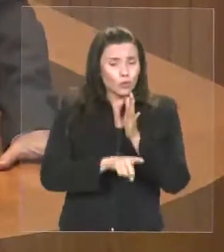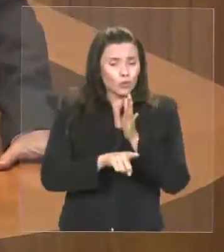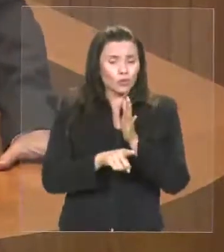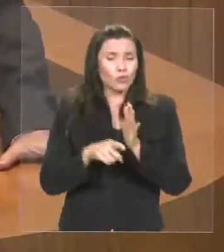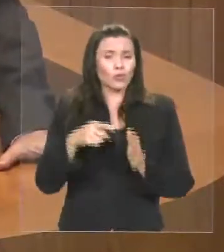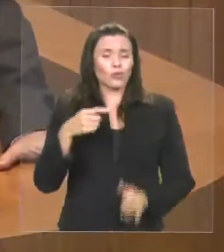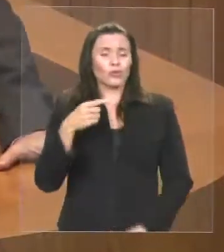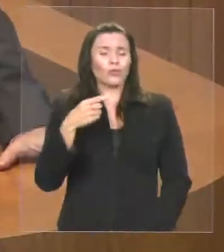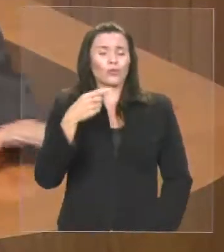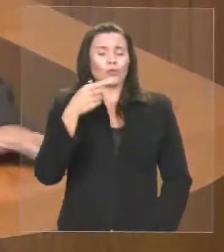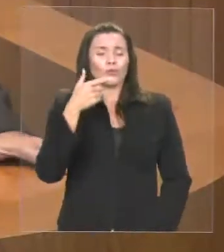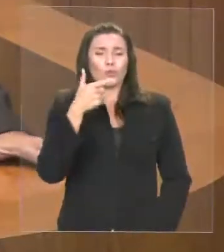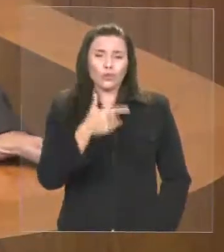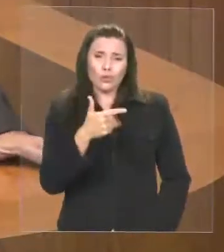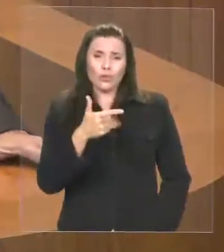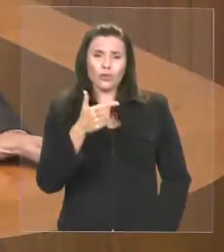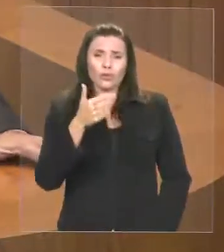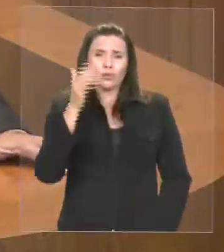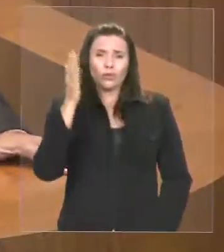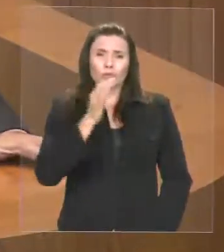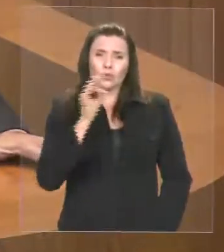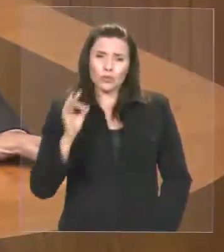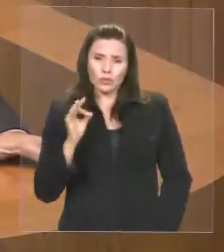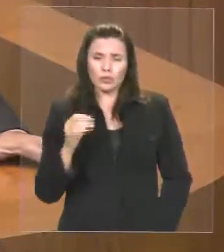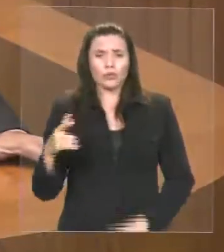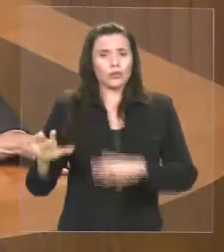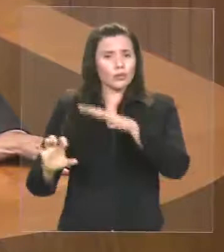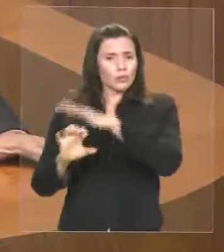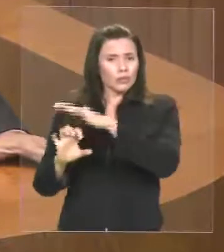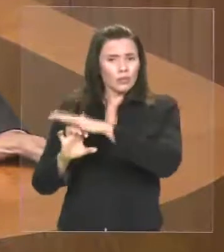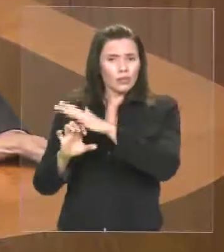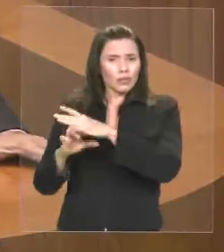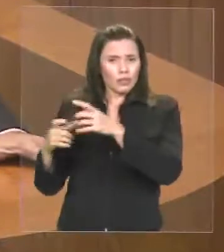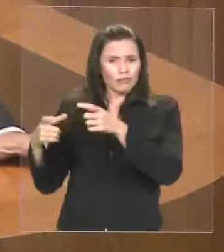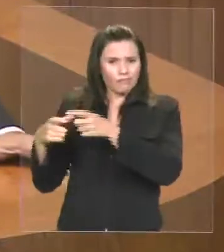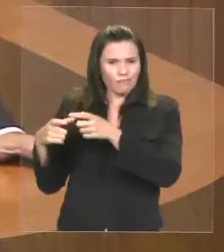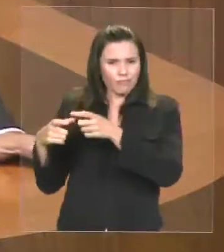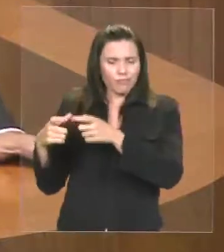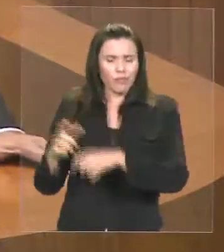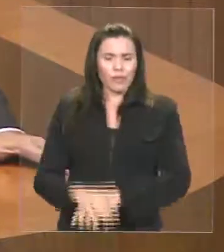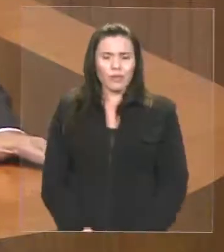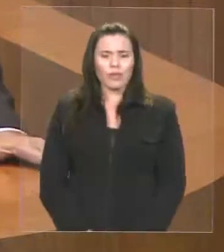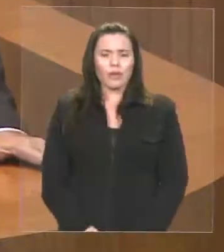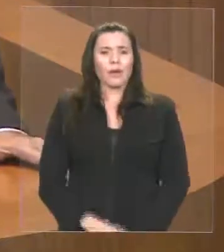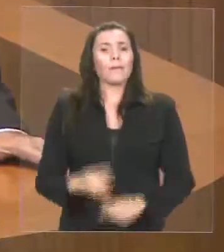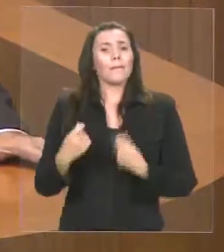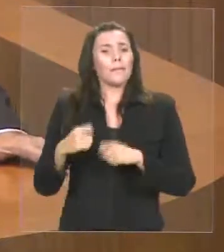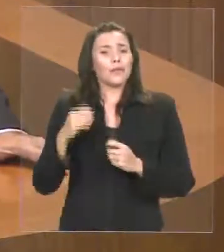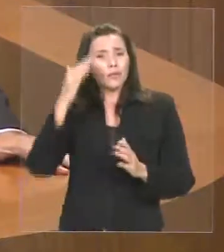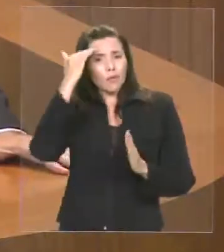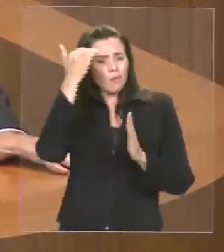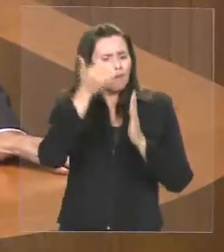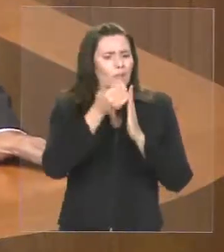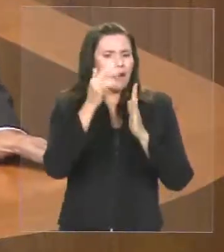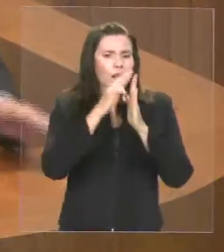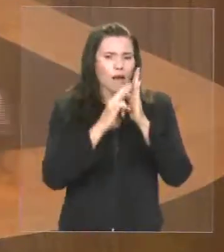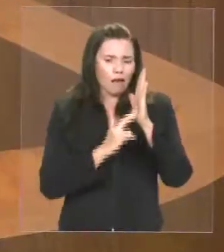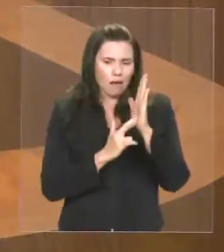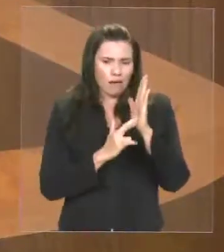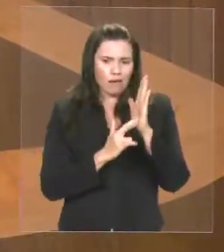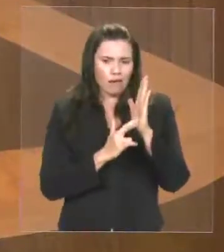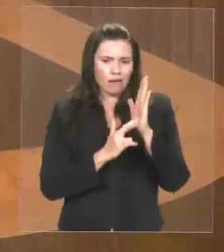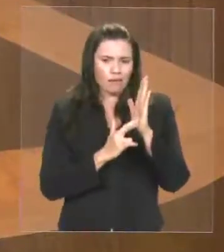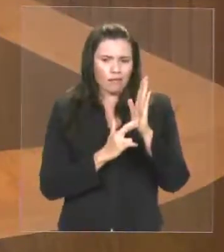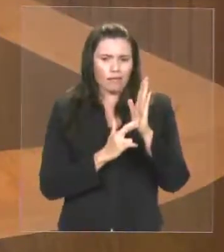ICMS, os pequenos empresários atacadistas têm que seguir uma legislação, um decreto, que